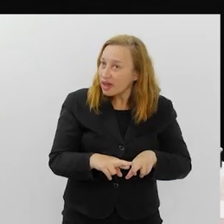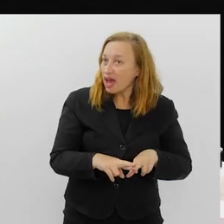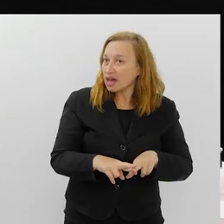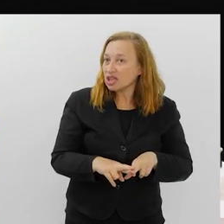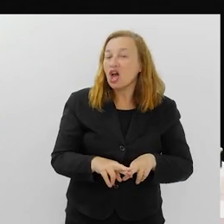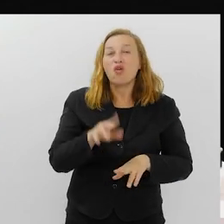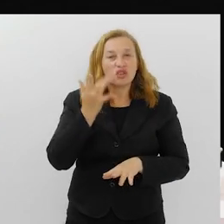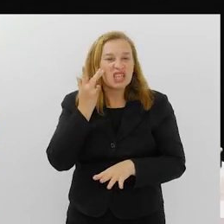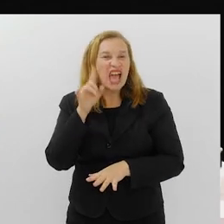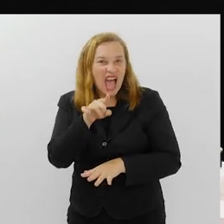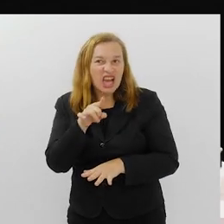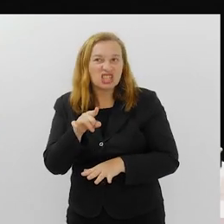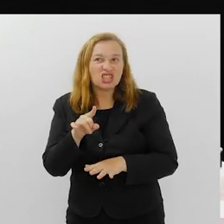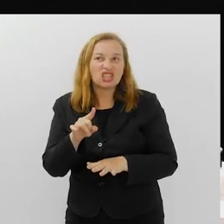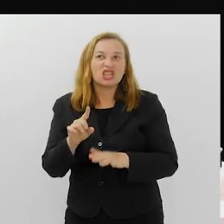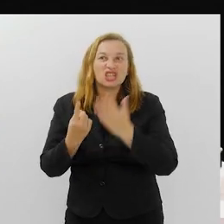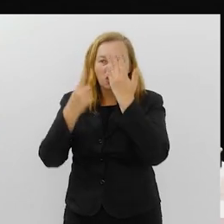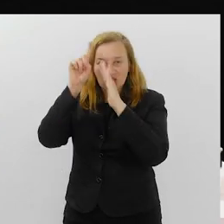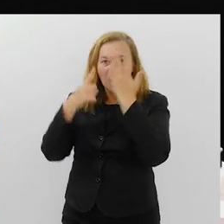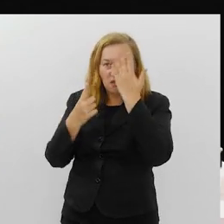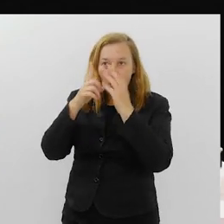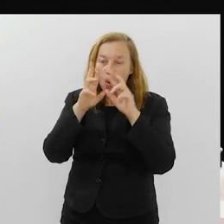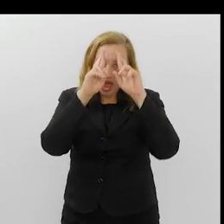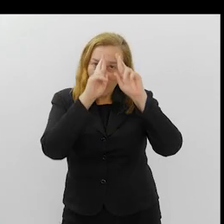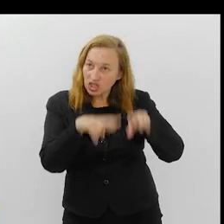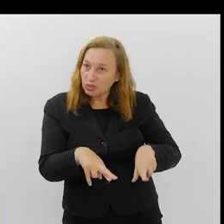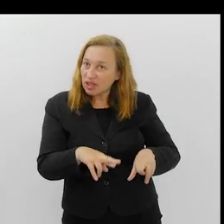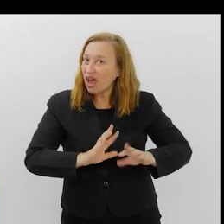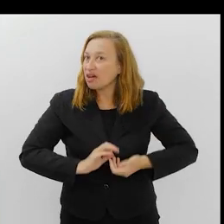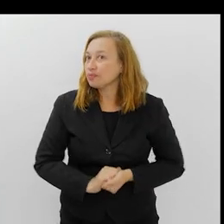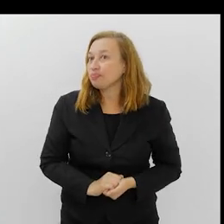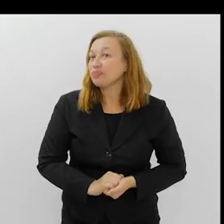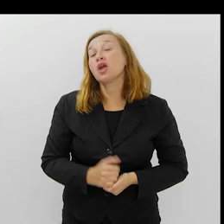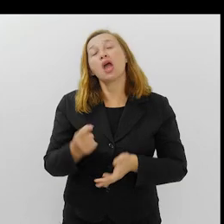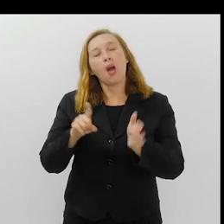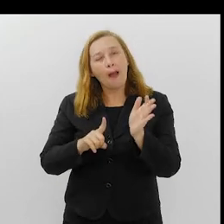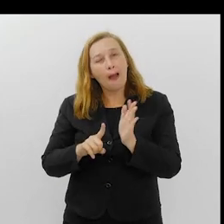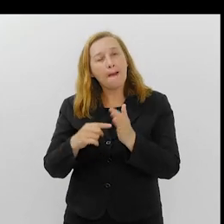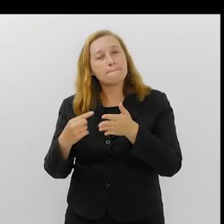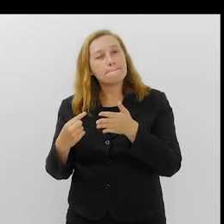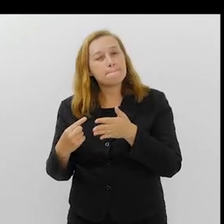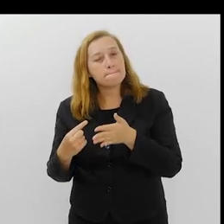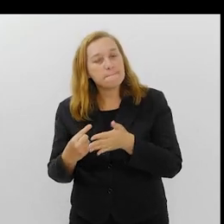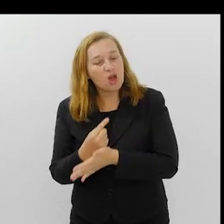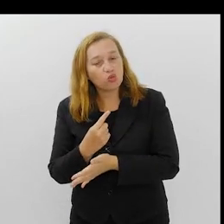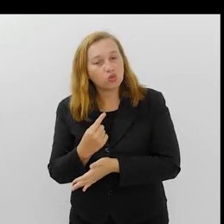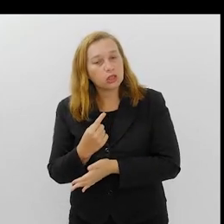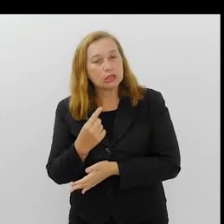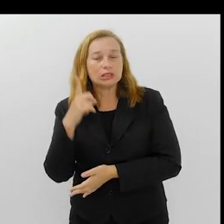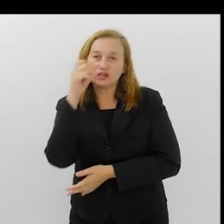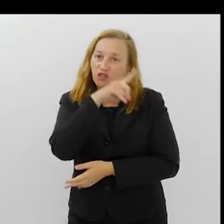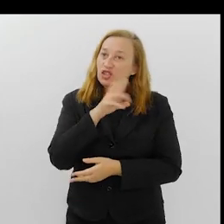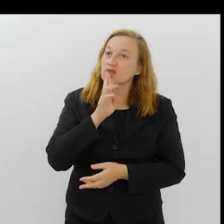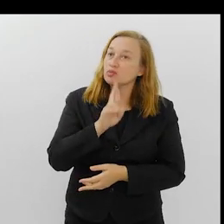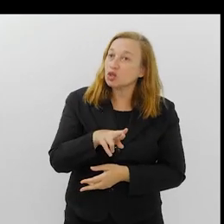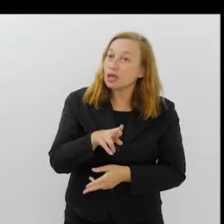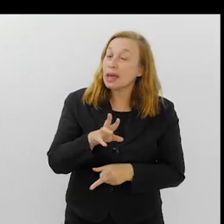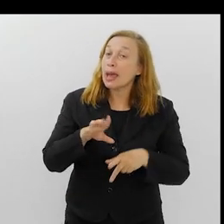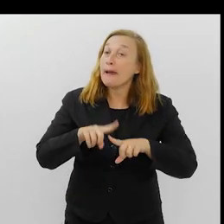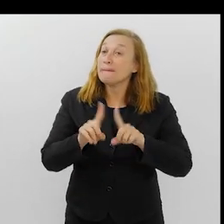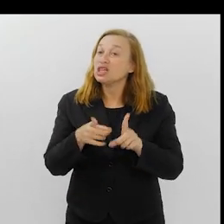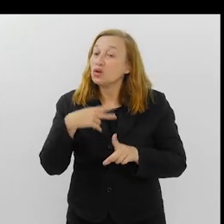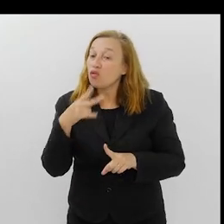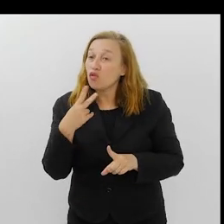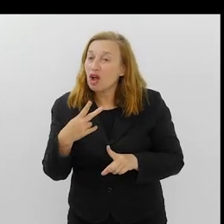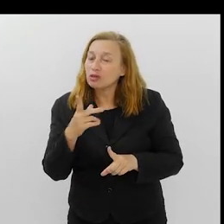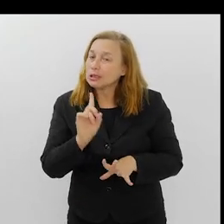festa, o carnaval, ela é respeitada? Olha, é uma pergunta difícil de responder. A princípio,